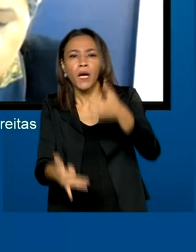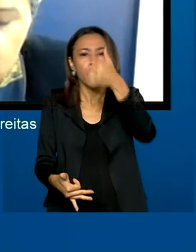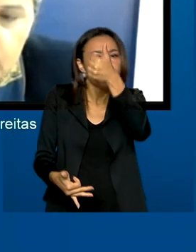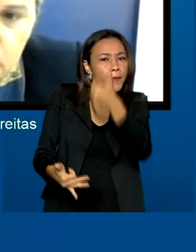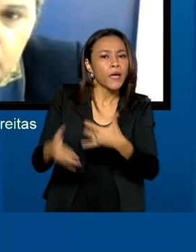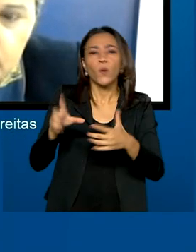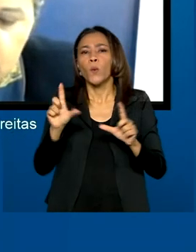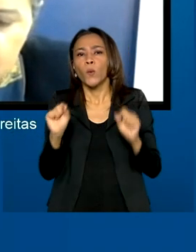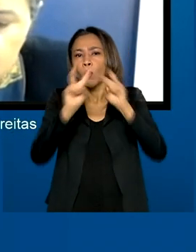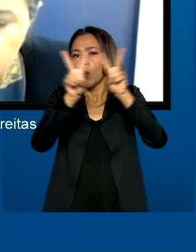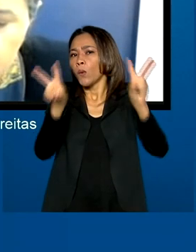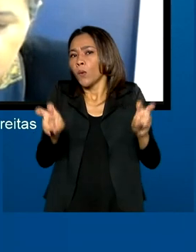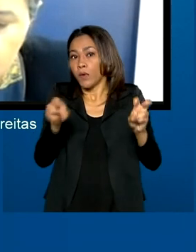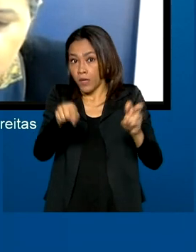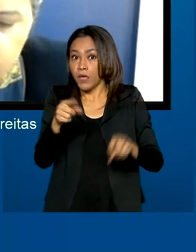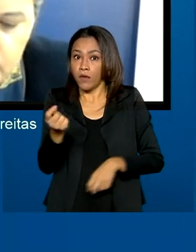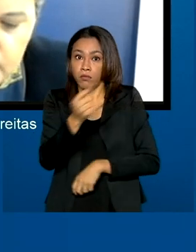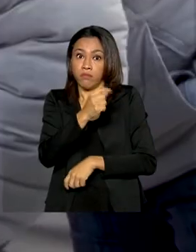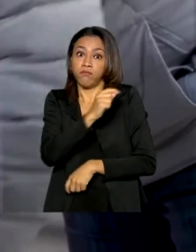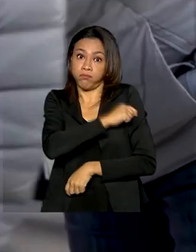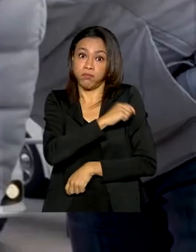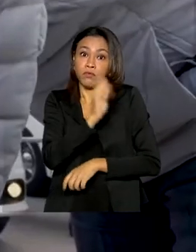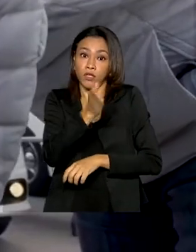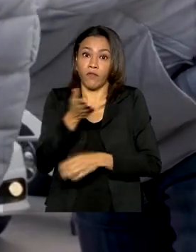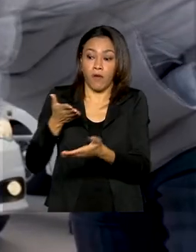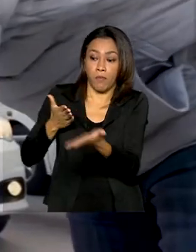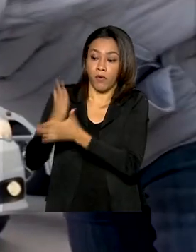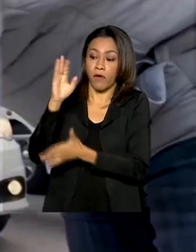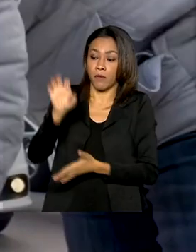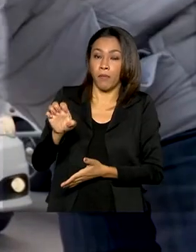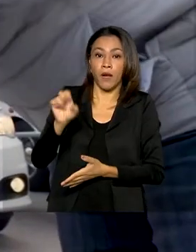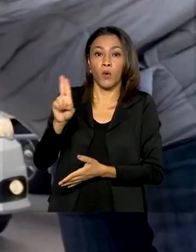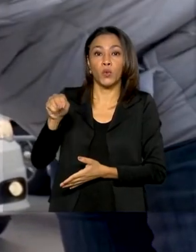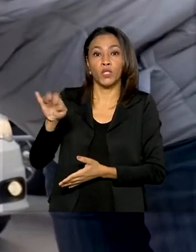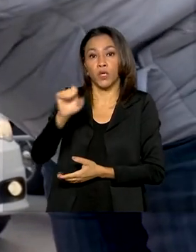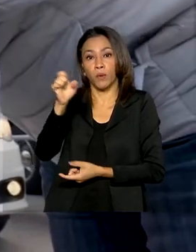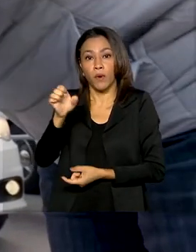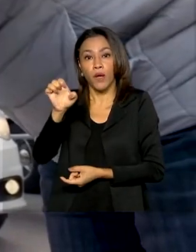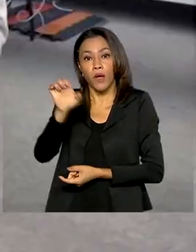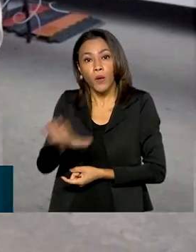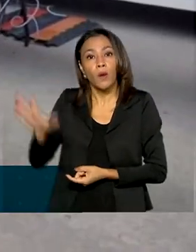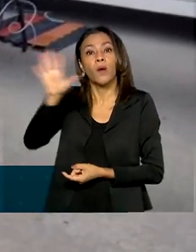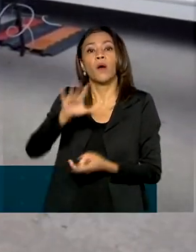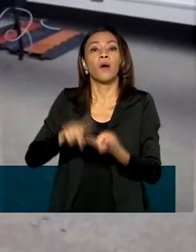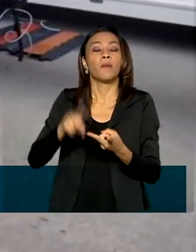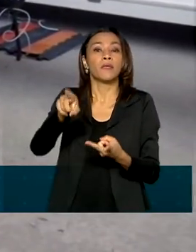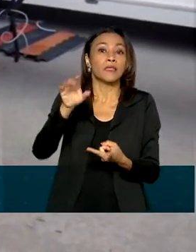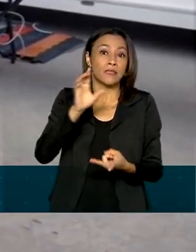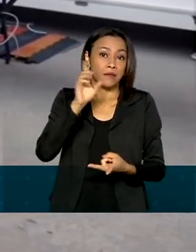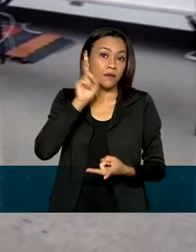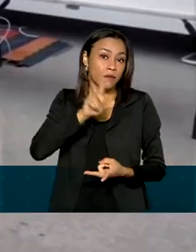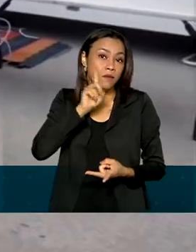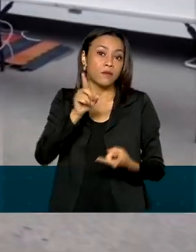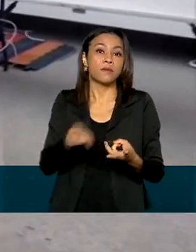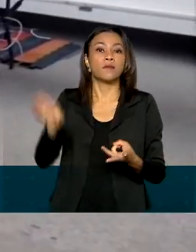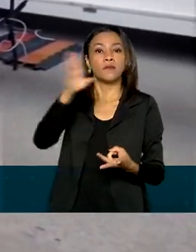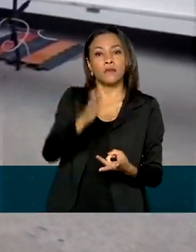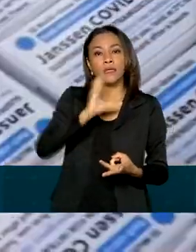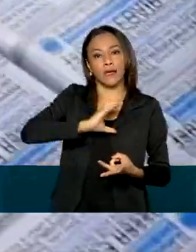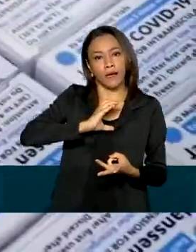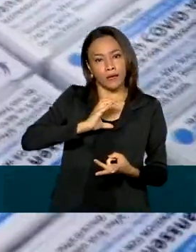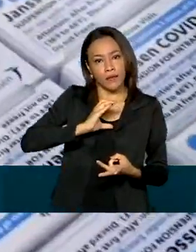destacou que o imunizante também foi aprovado pela União Europeia, Estados Unidos, Canadá e recomendado ainda pela